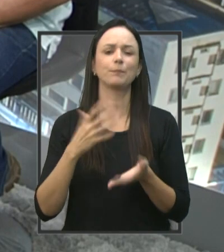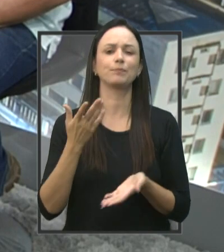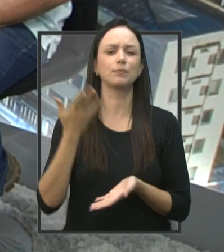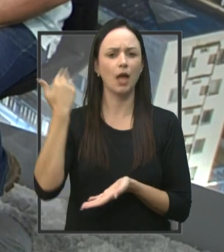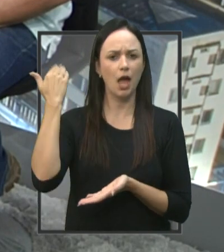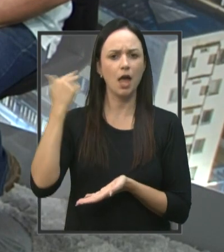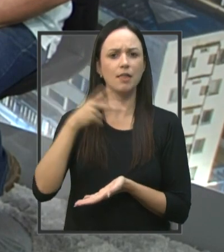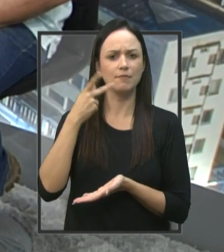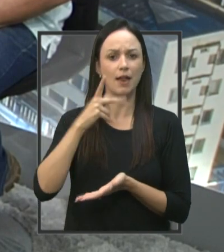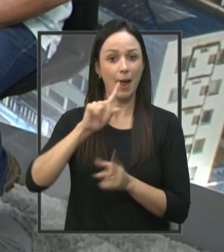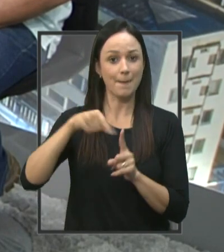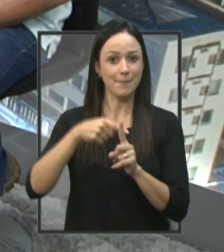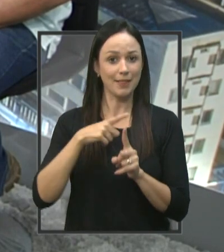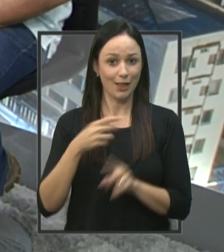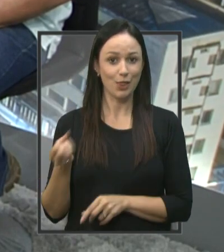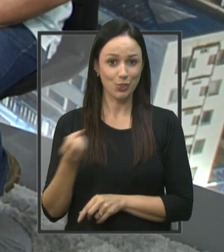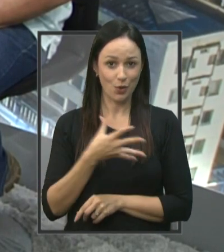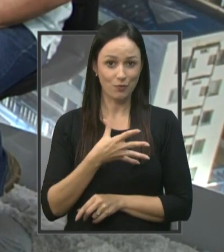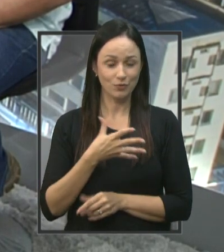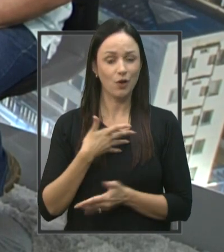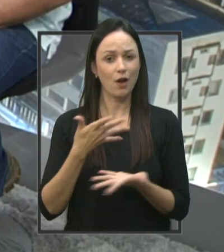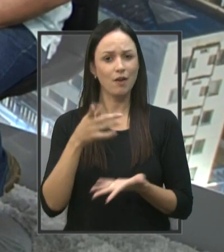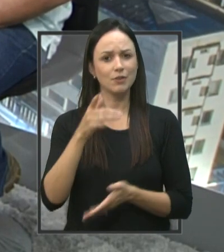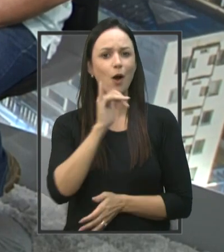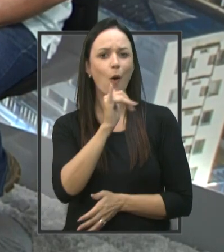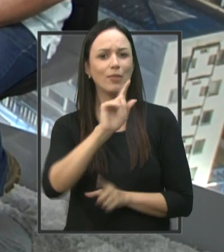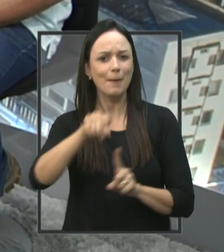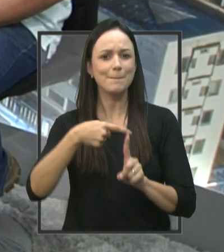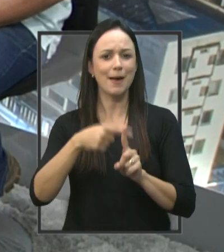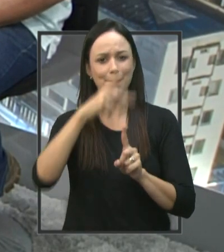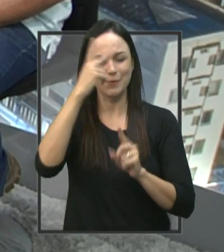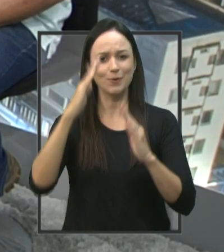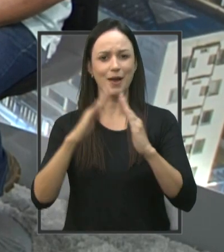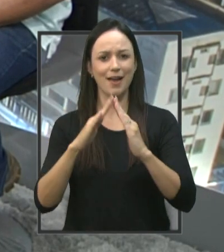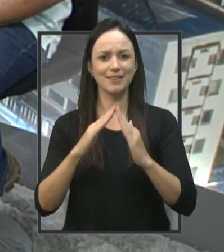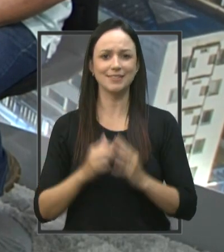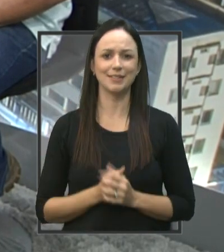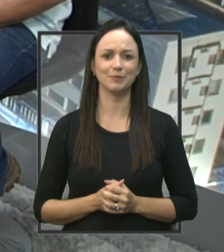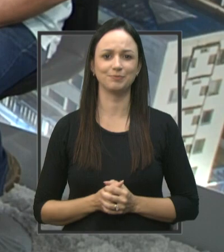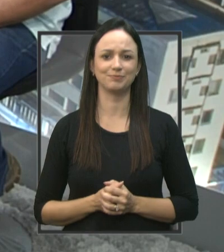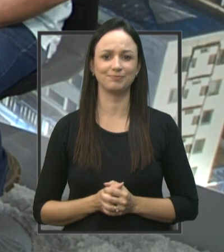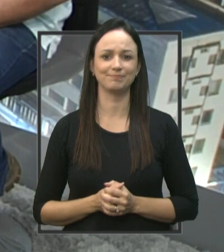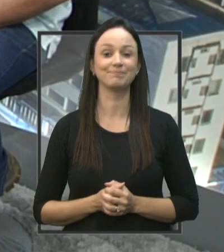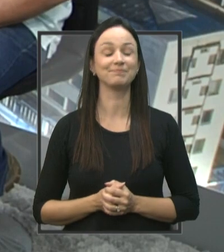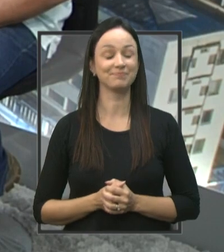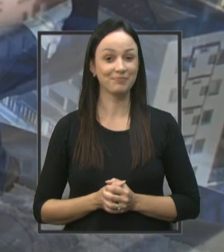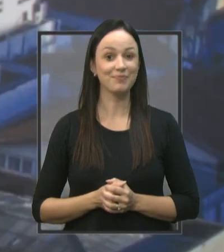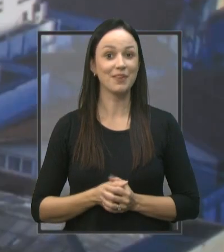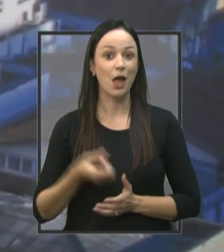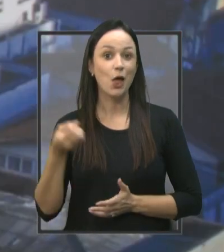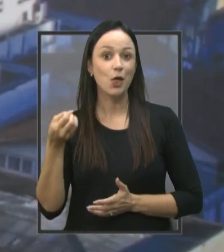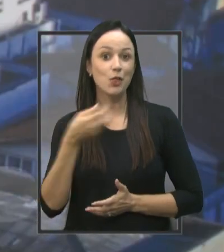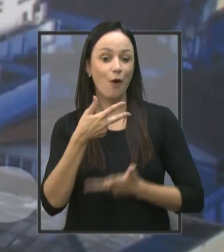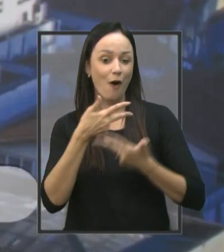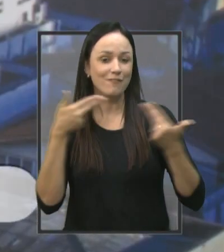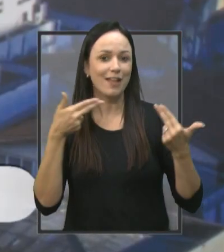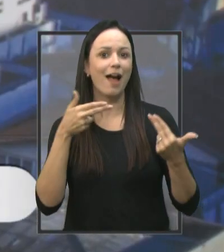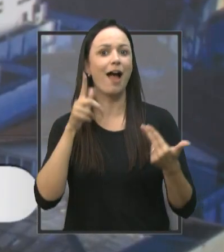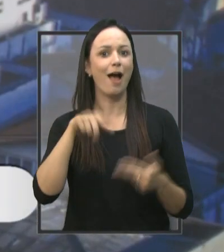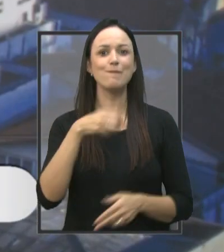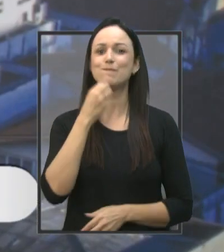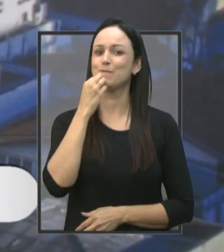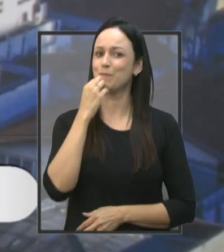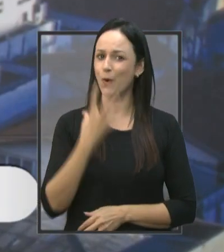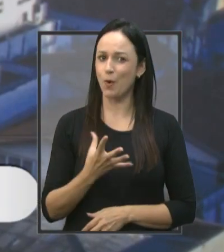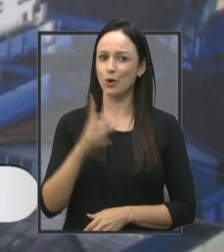tem novidades Eu gostaria que o senhor contasse para o pessoal de casa E a novidade é muito boa, Ângelo Porque no